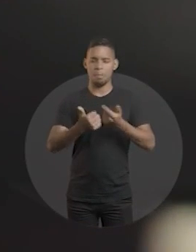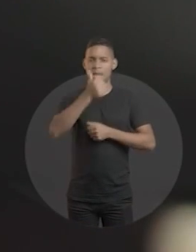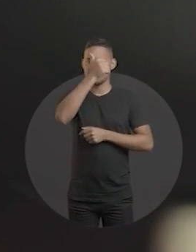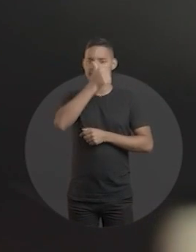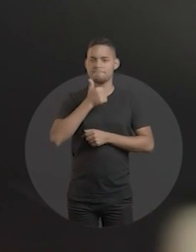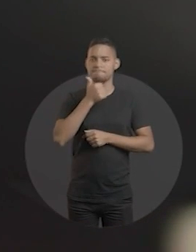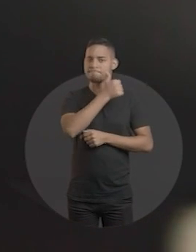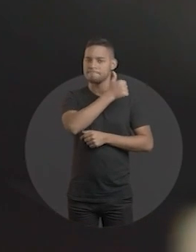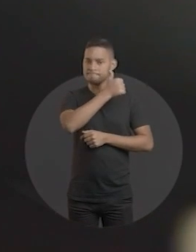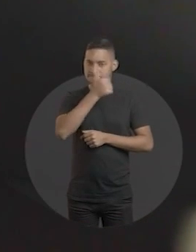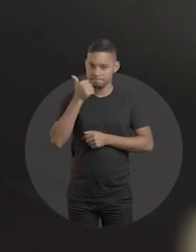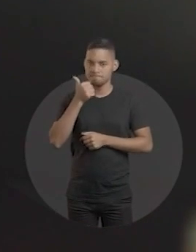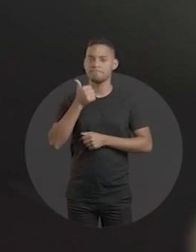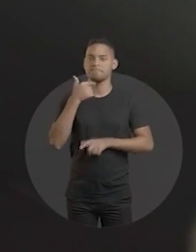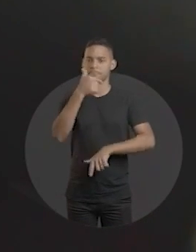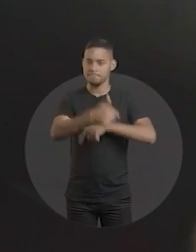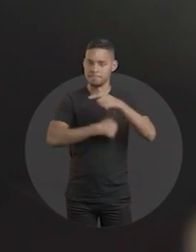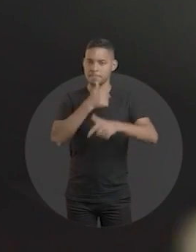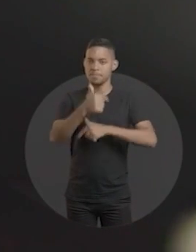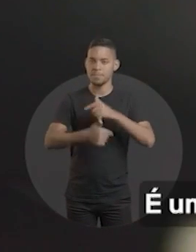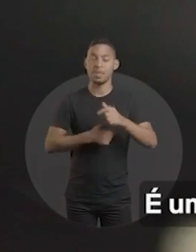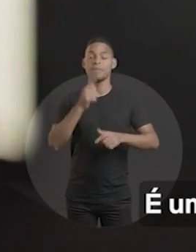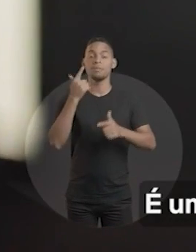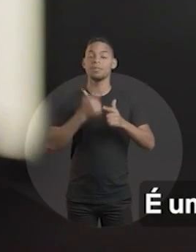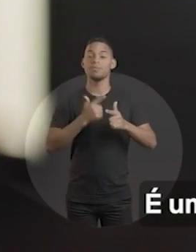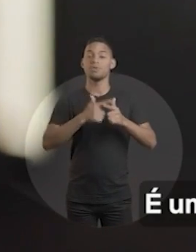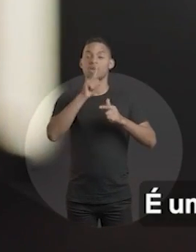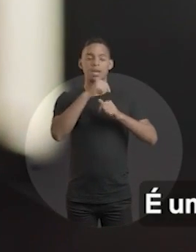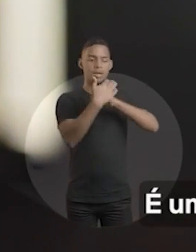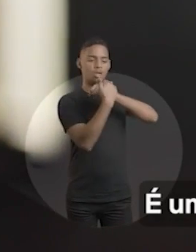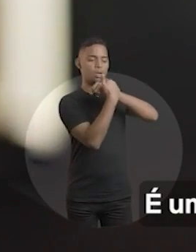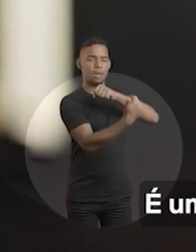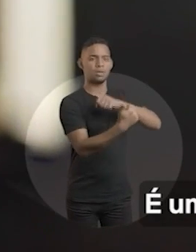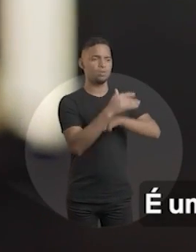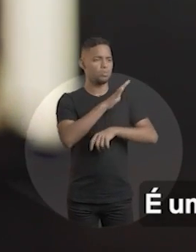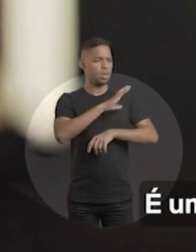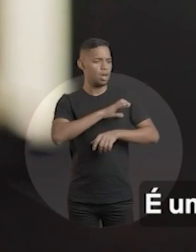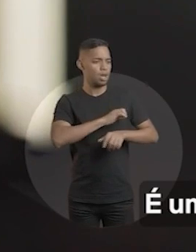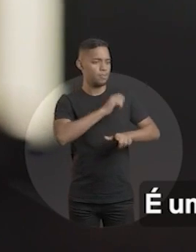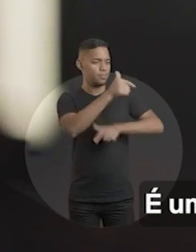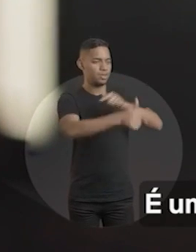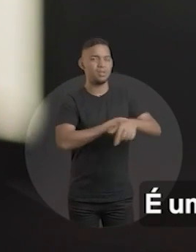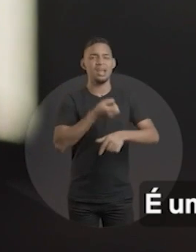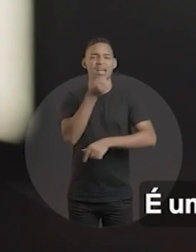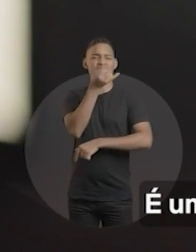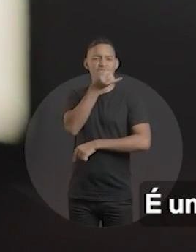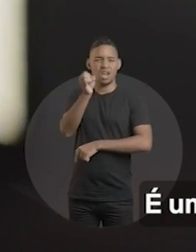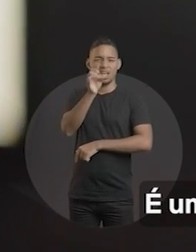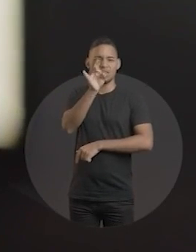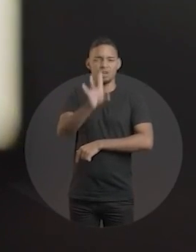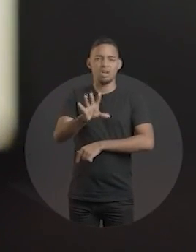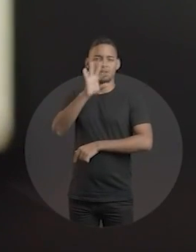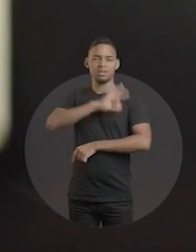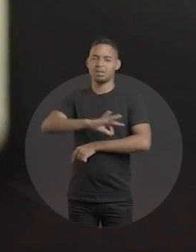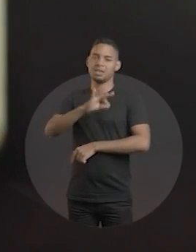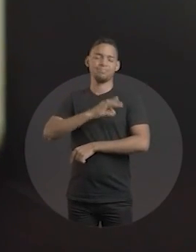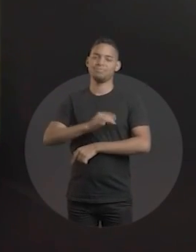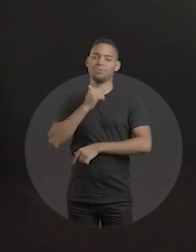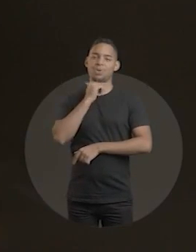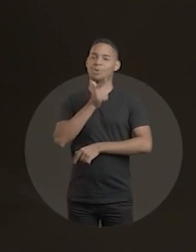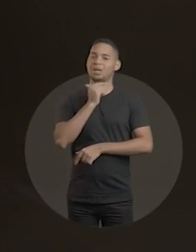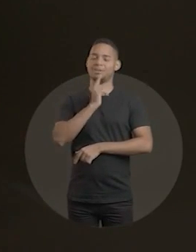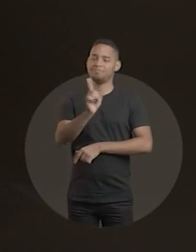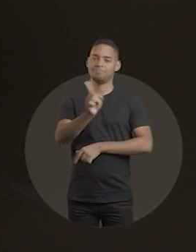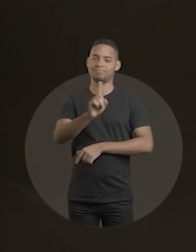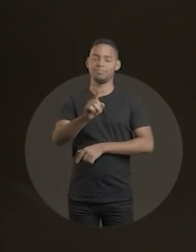sacrifícios para desempenhar a sua função. É uma vocação. A gente está ali porque a gente ama que, se fosse só pelo retorno financeiro, ninguém